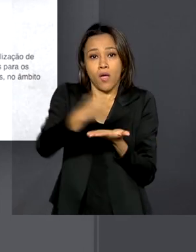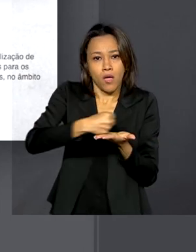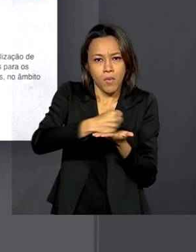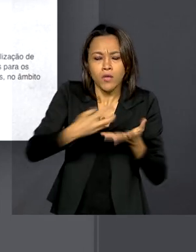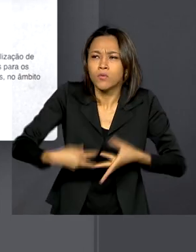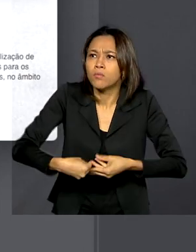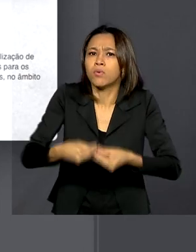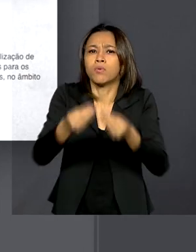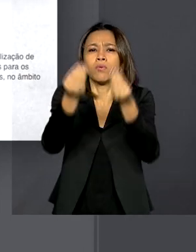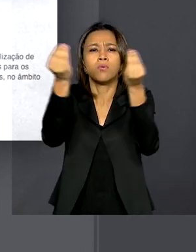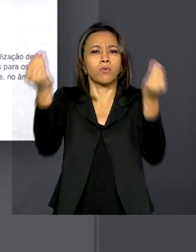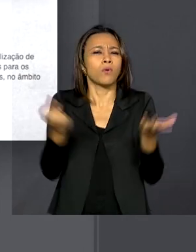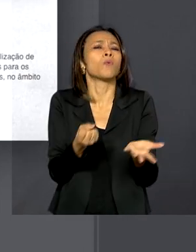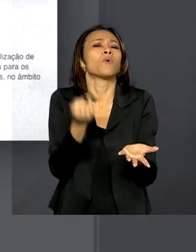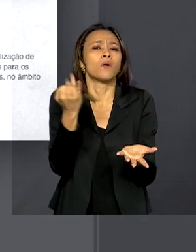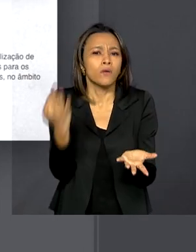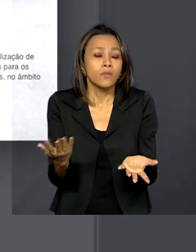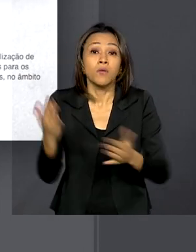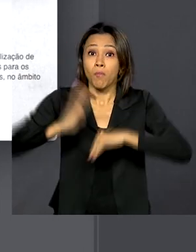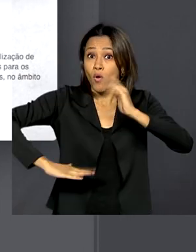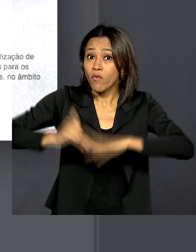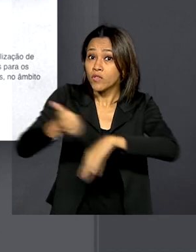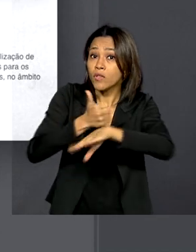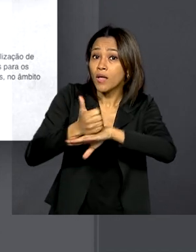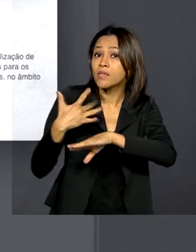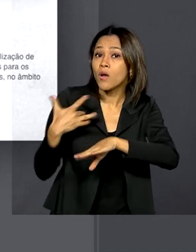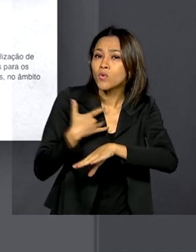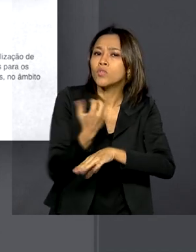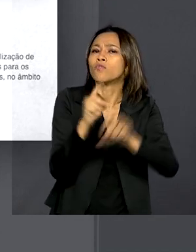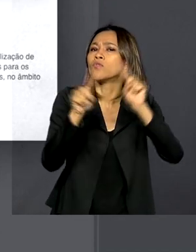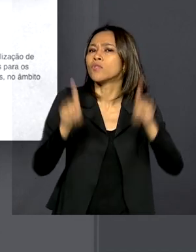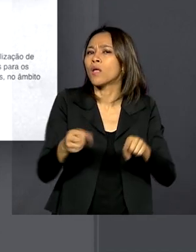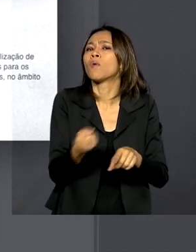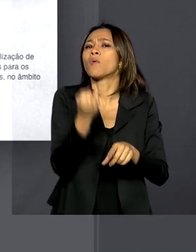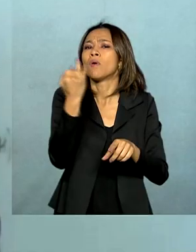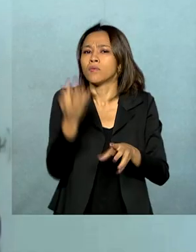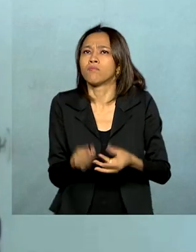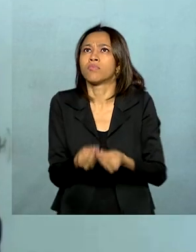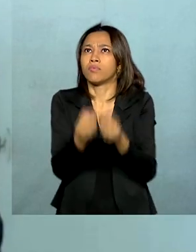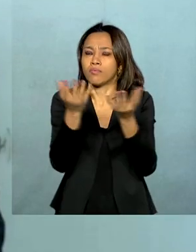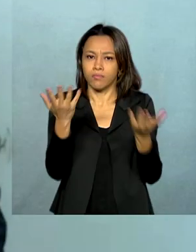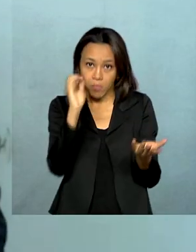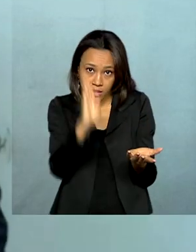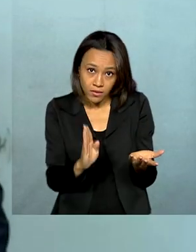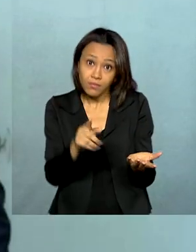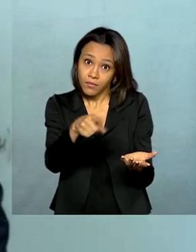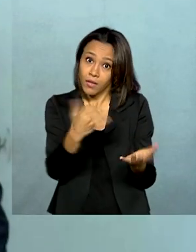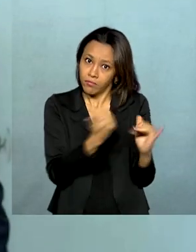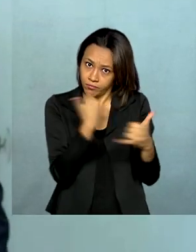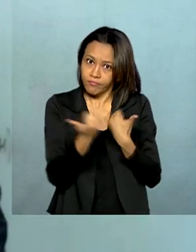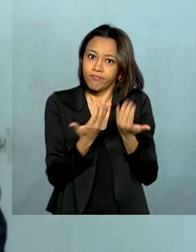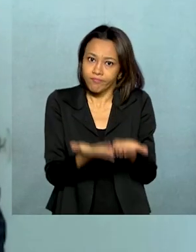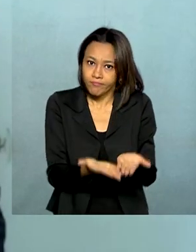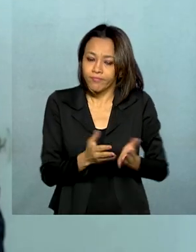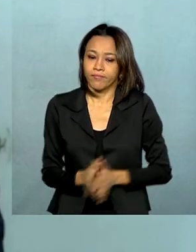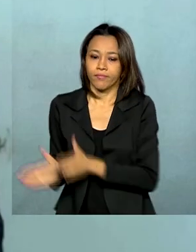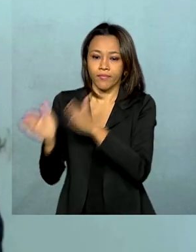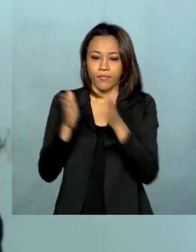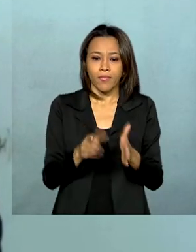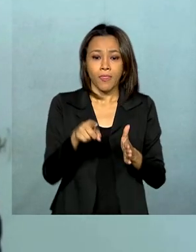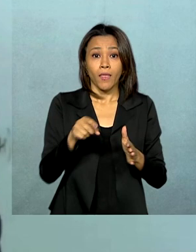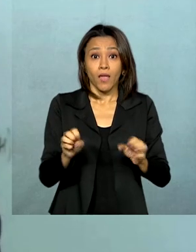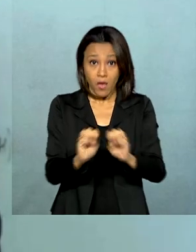e a disponibilidade de profissionais de saúde para tratar a doença. Se trata de um ambiente informacional,